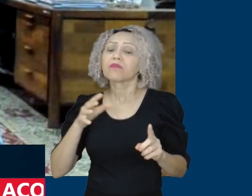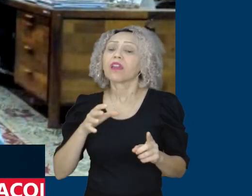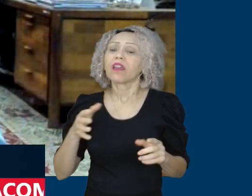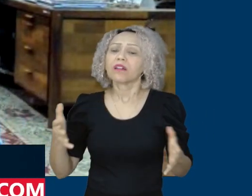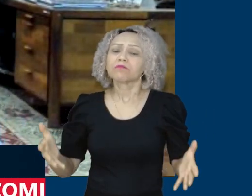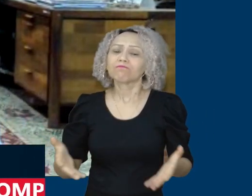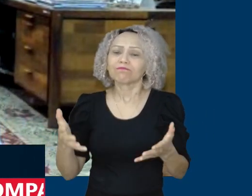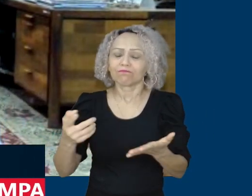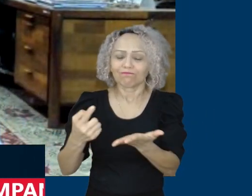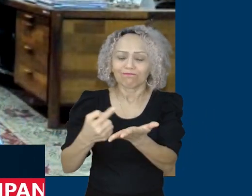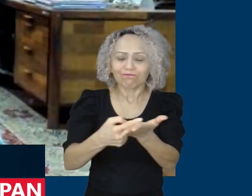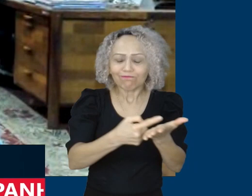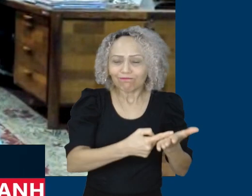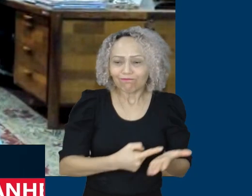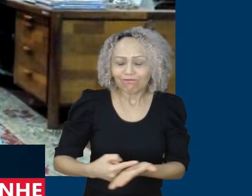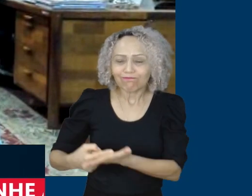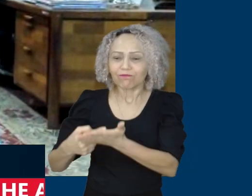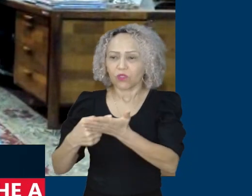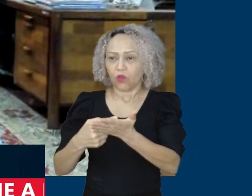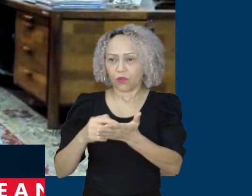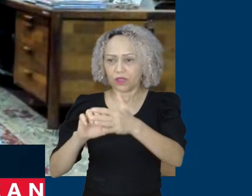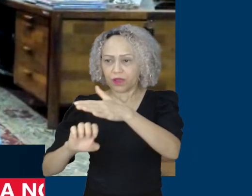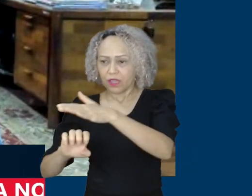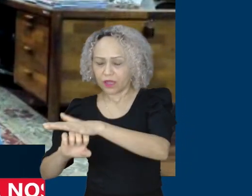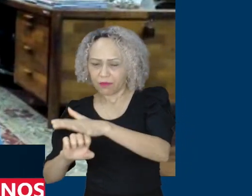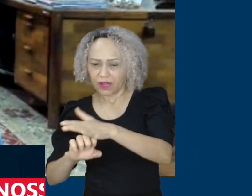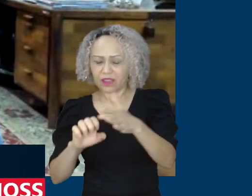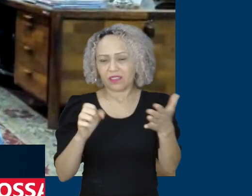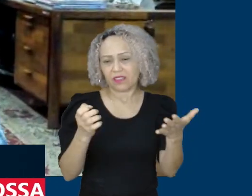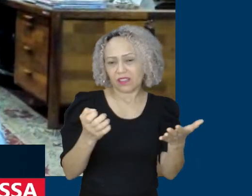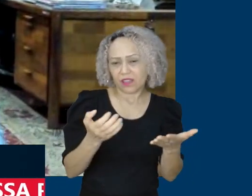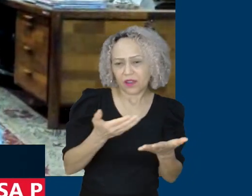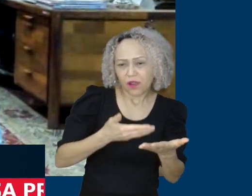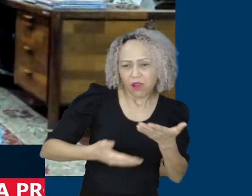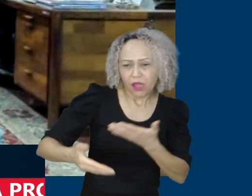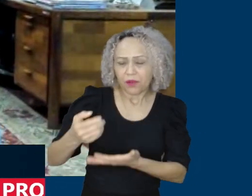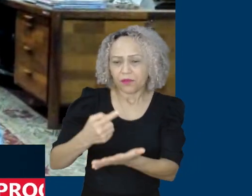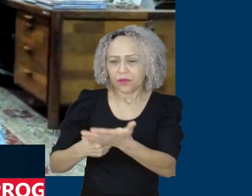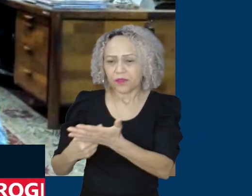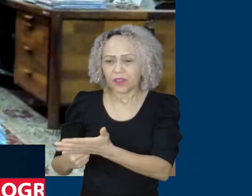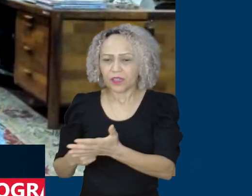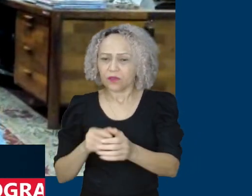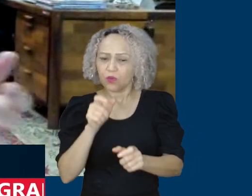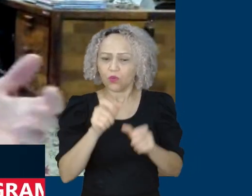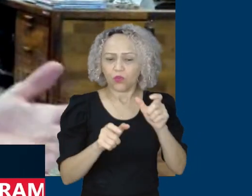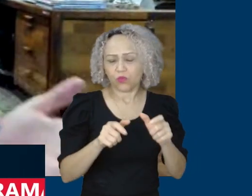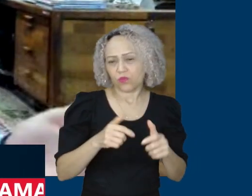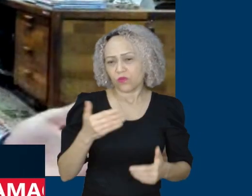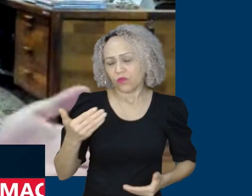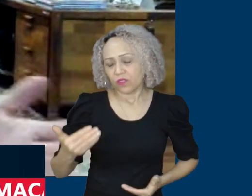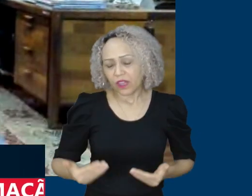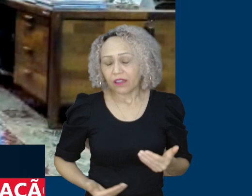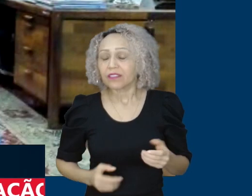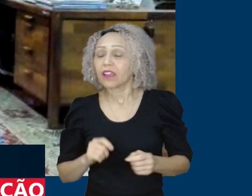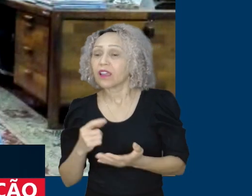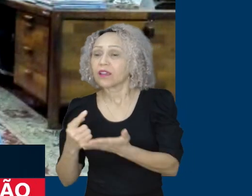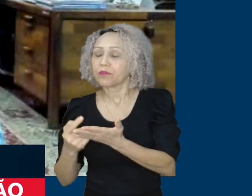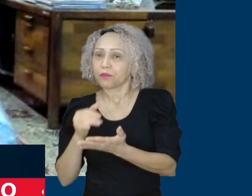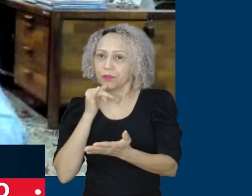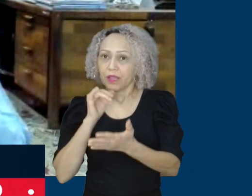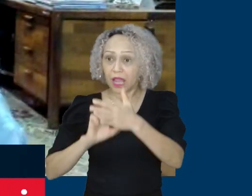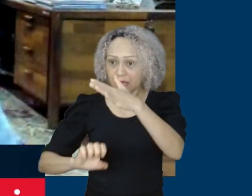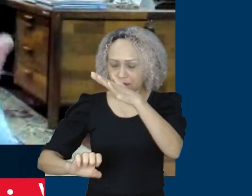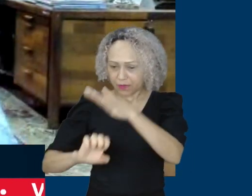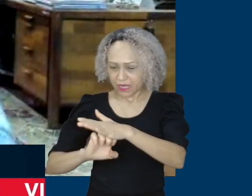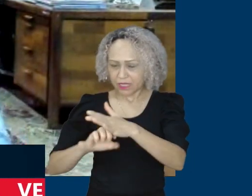devam ter aumento real de salário além da inflação. É o que está acontecendo com a maioria dos acordos coletivos, neste primeiro